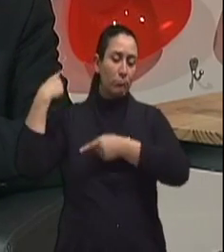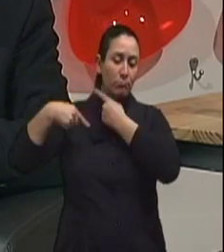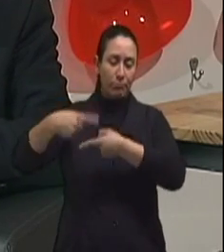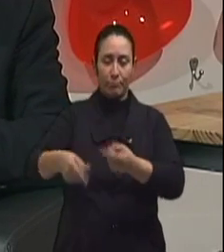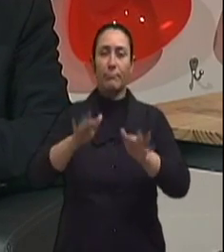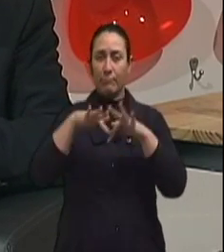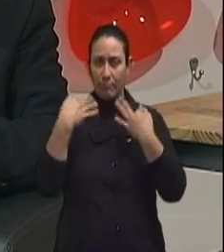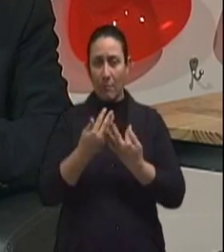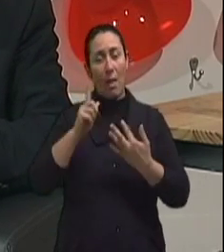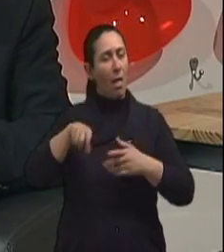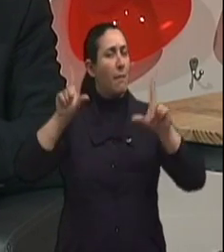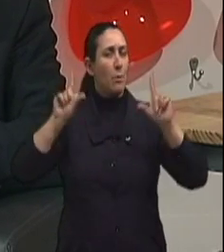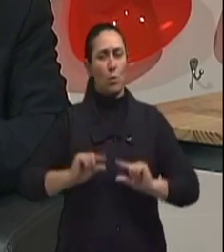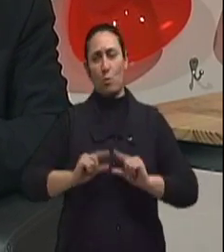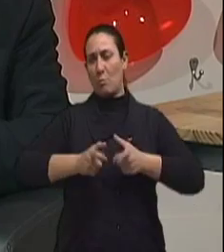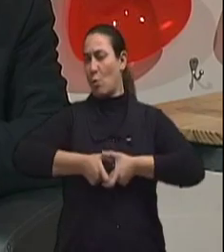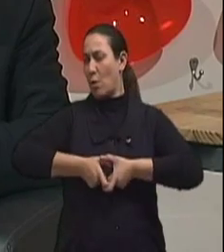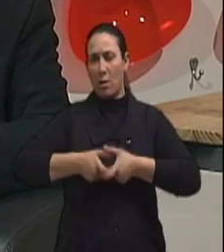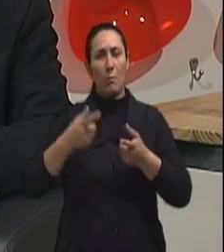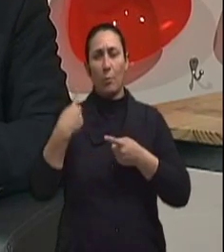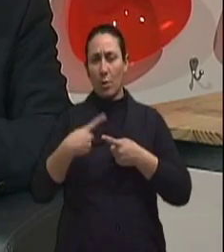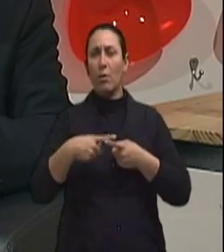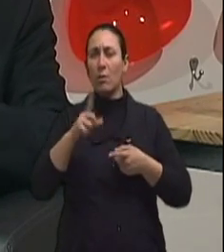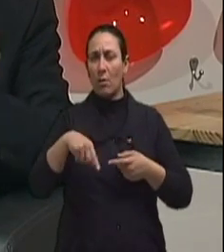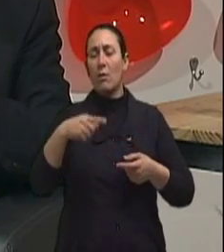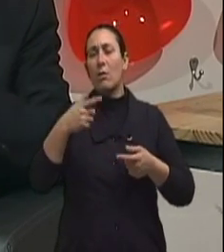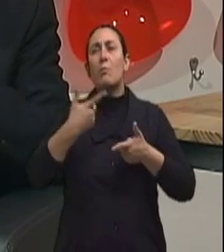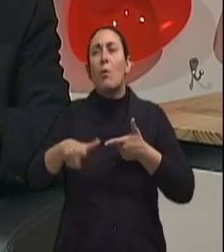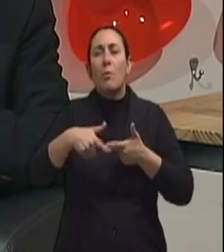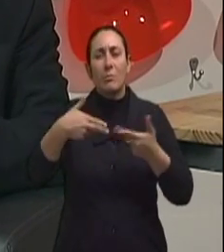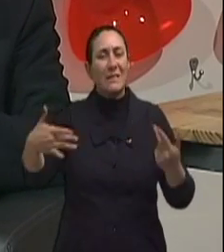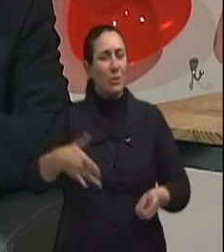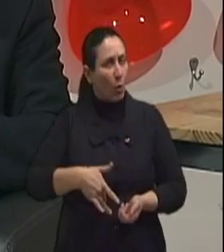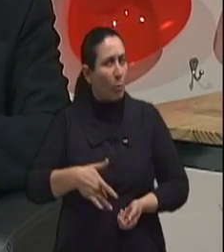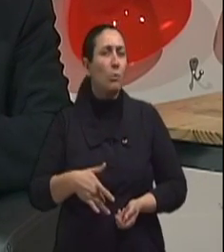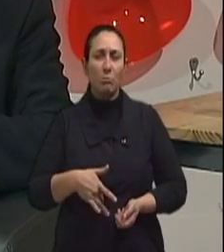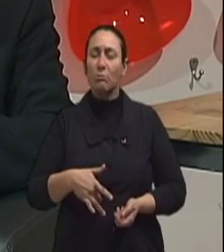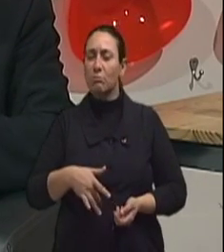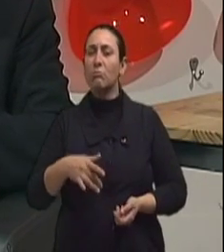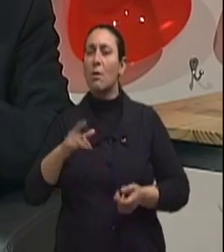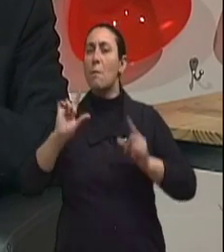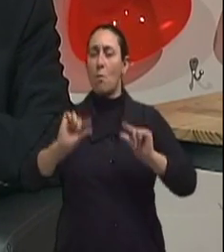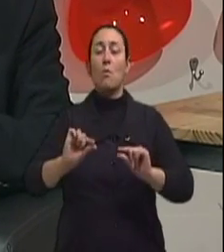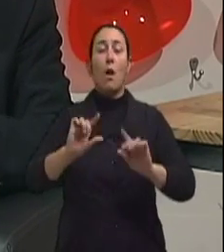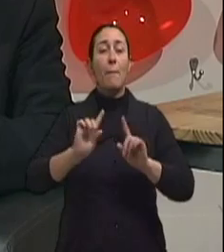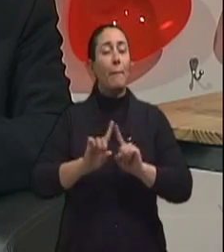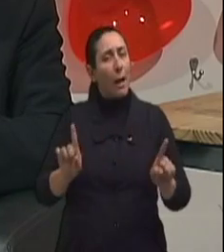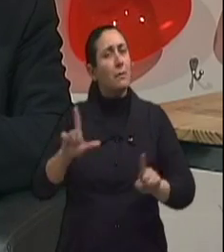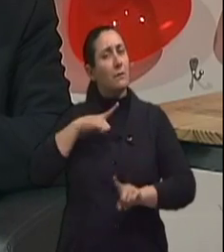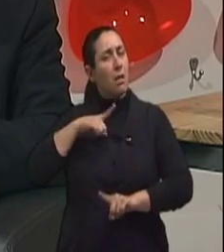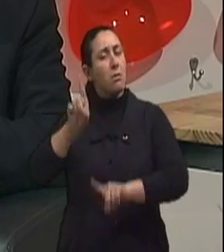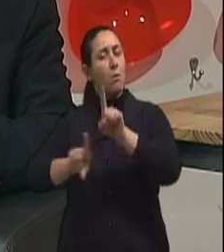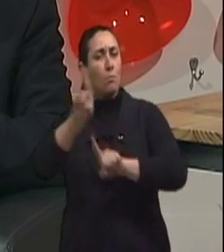minoria dos casos no câncer de caso de estômago? De estômago. Em todos os tumores, mas em casos de câncer de estômago. Mas existem algumas